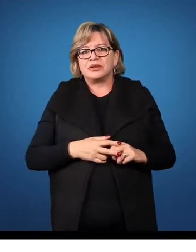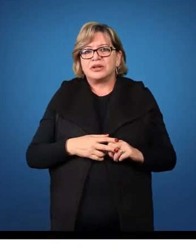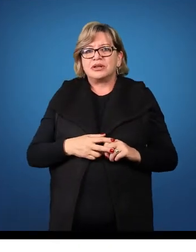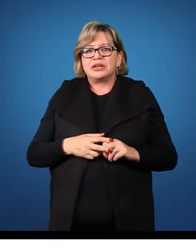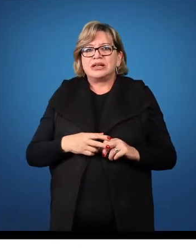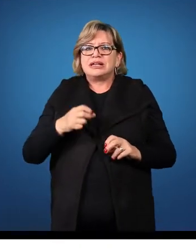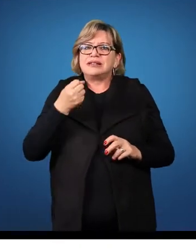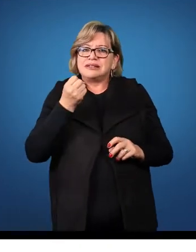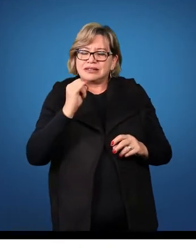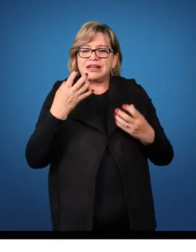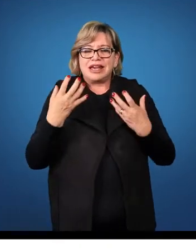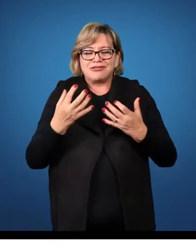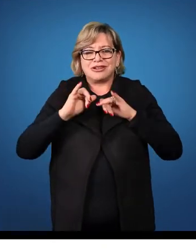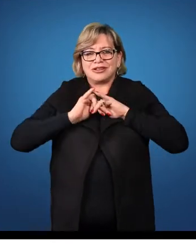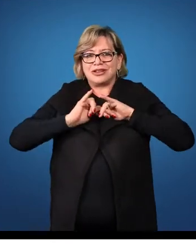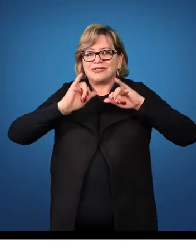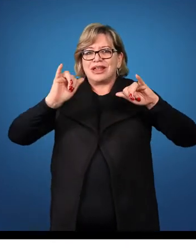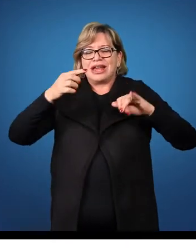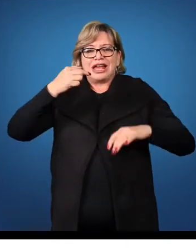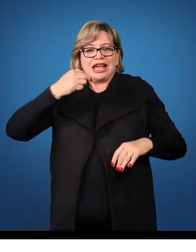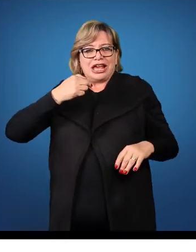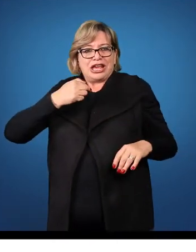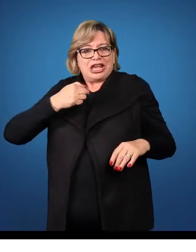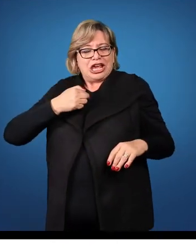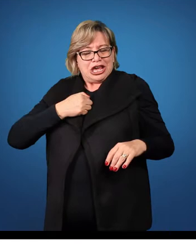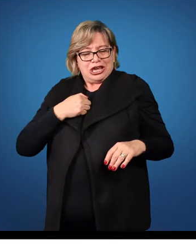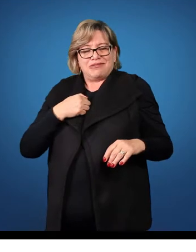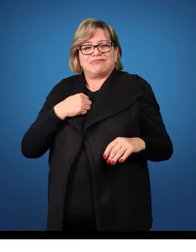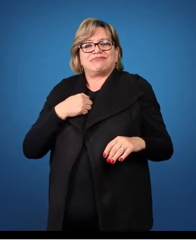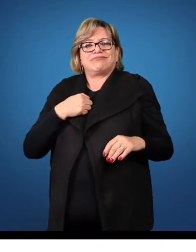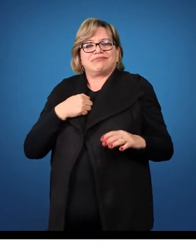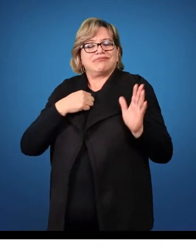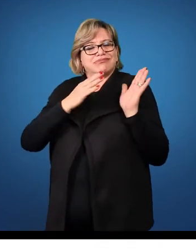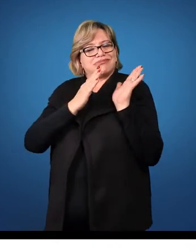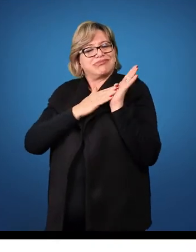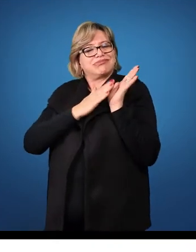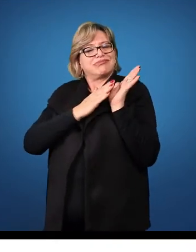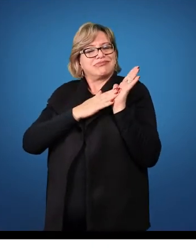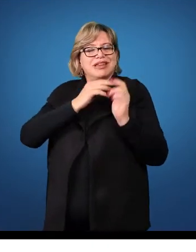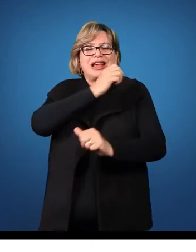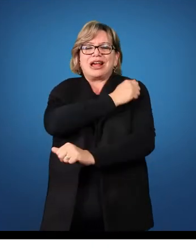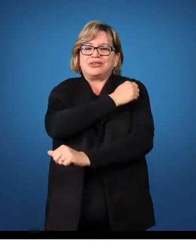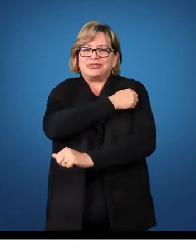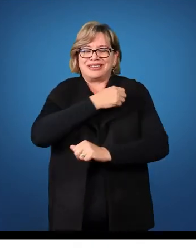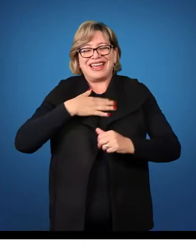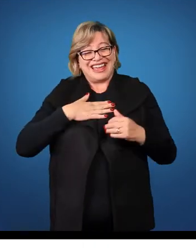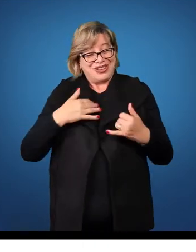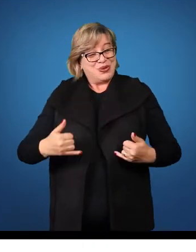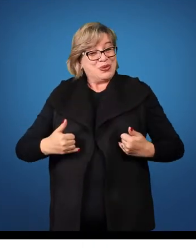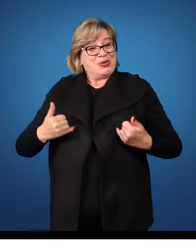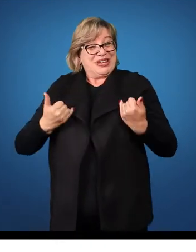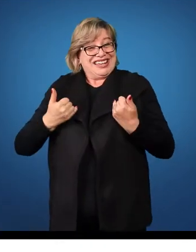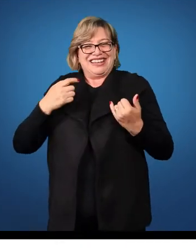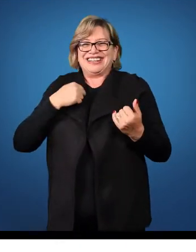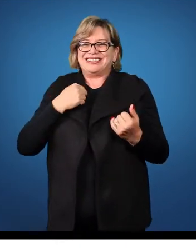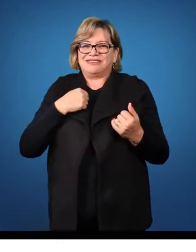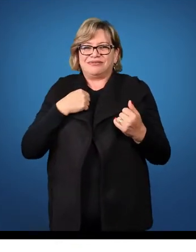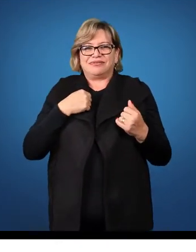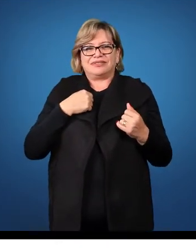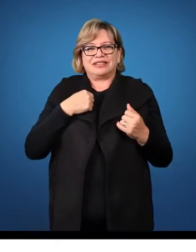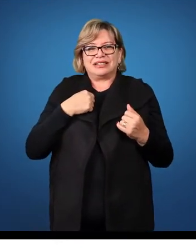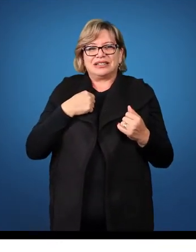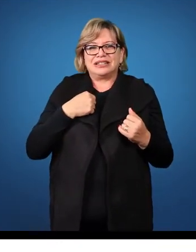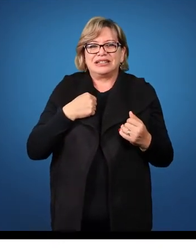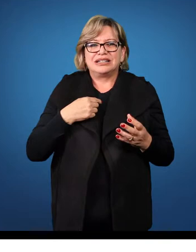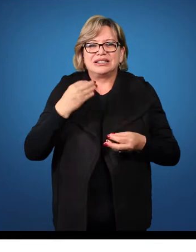dizer, eu sou louvado pelos alunos, um pouco modesto eu, né? Eu